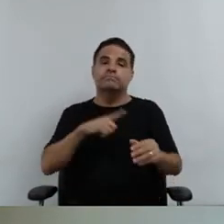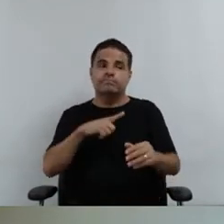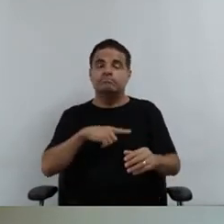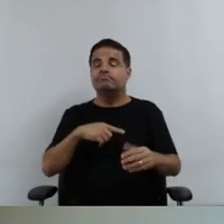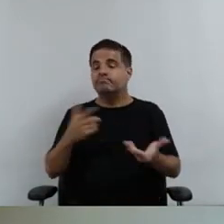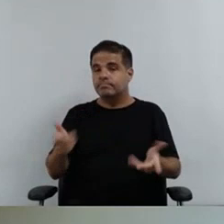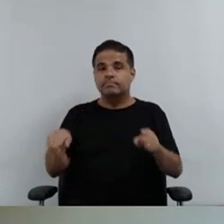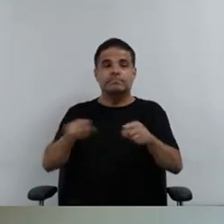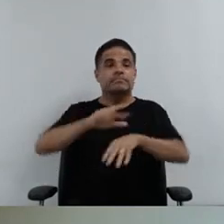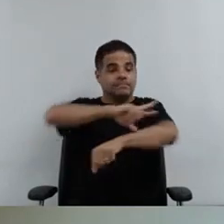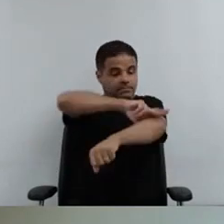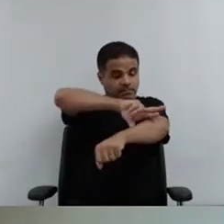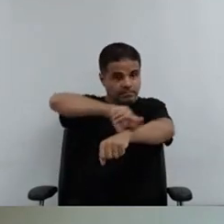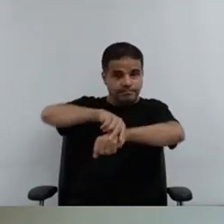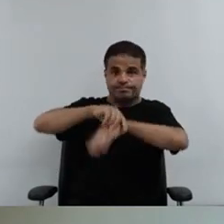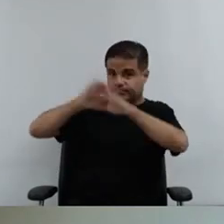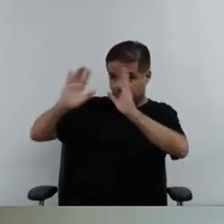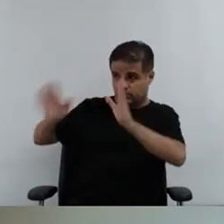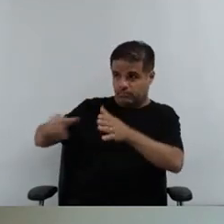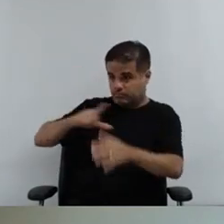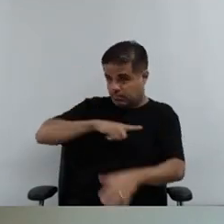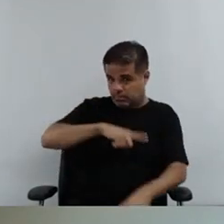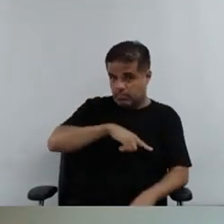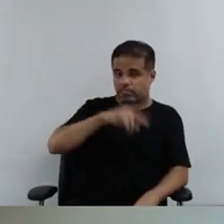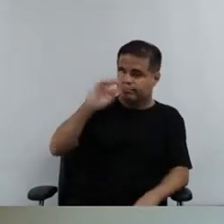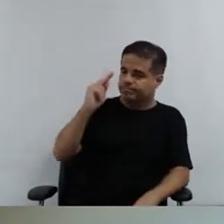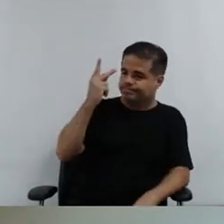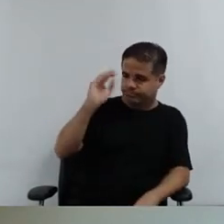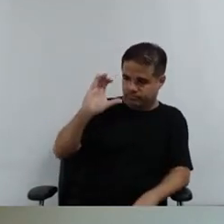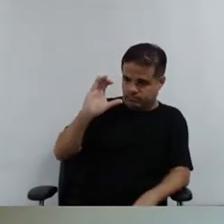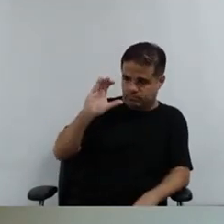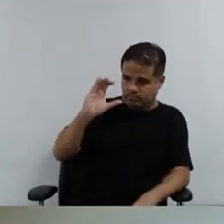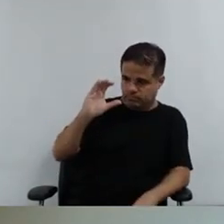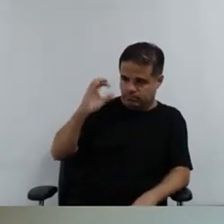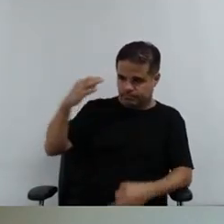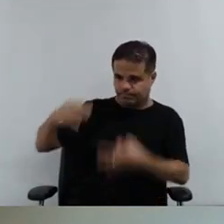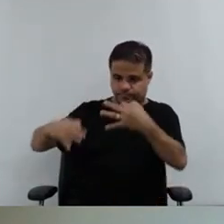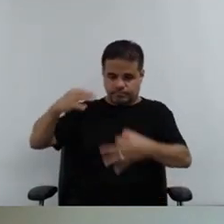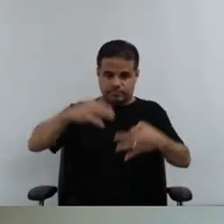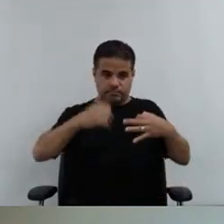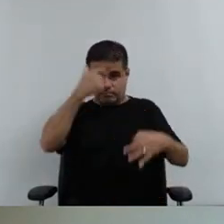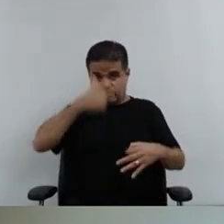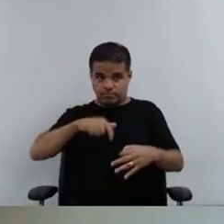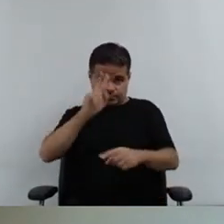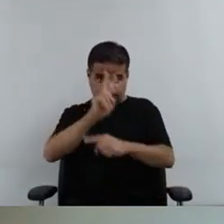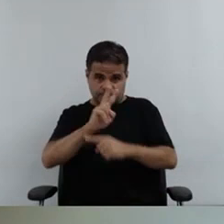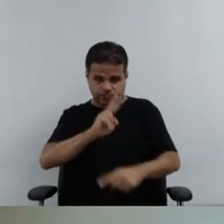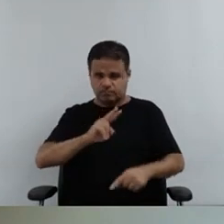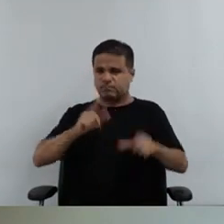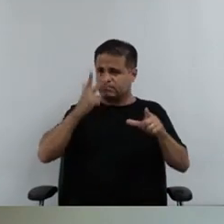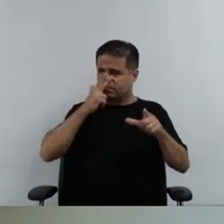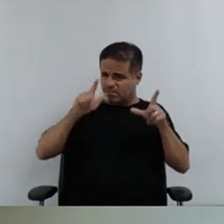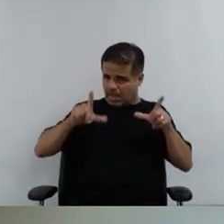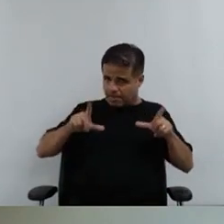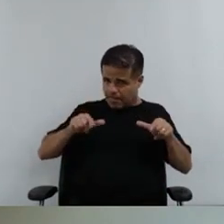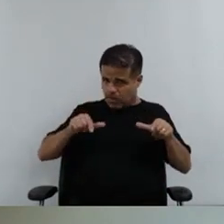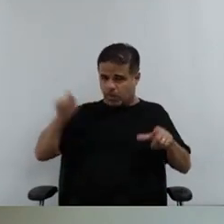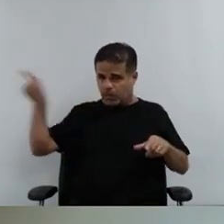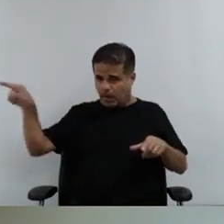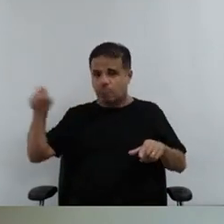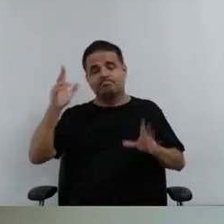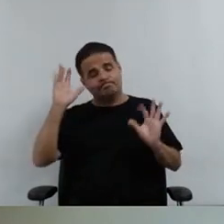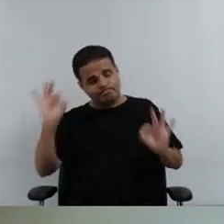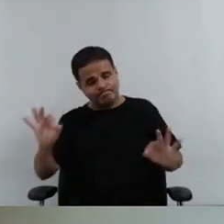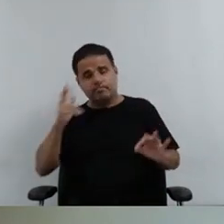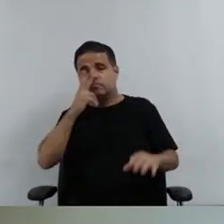perfilamento racial, que foi um HC ajuizado por um defensor de Bauru, se não me engano, né, e que hoje